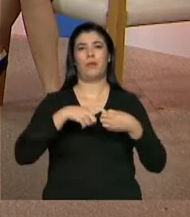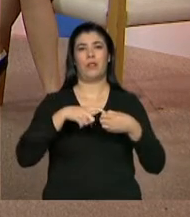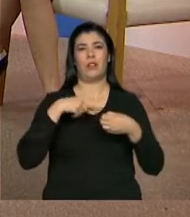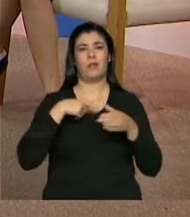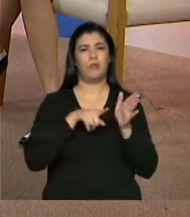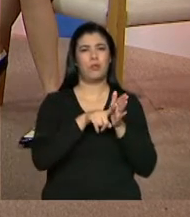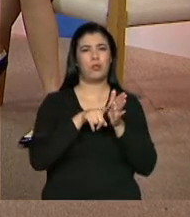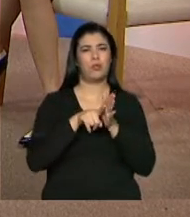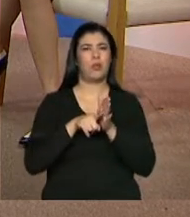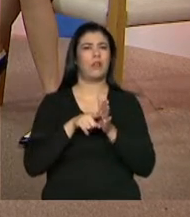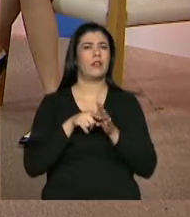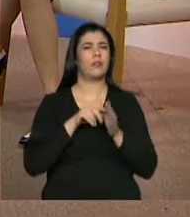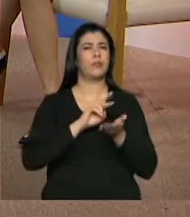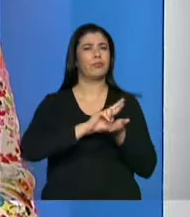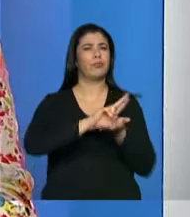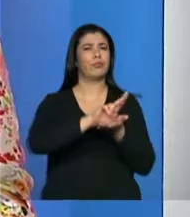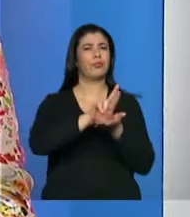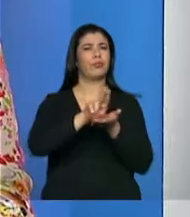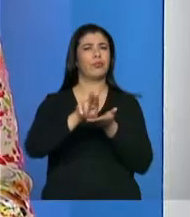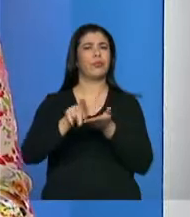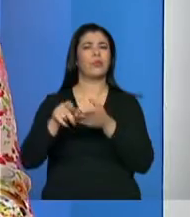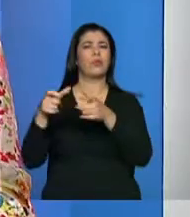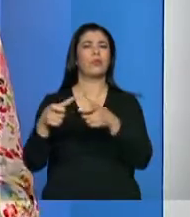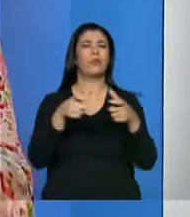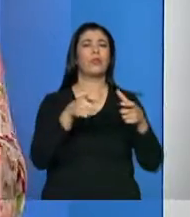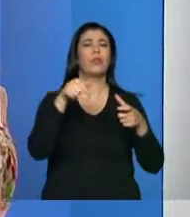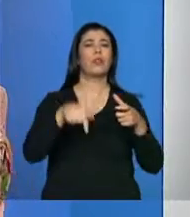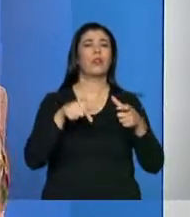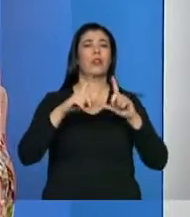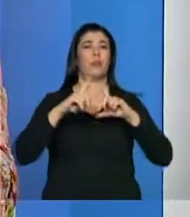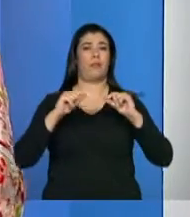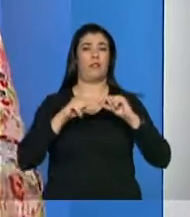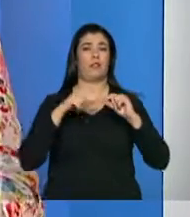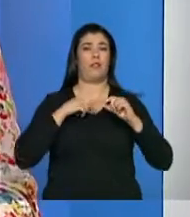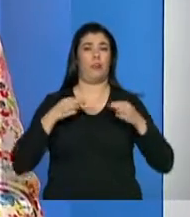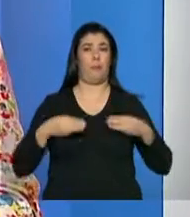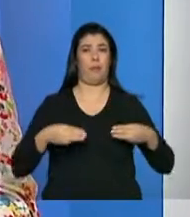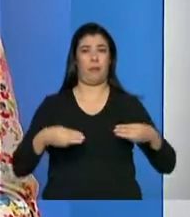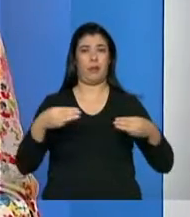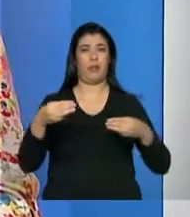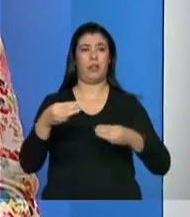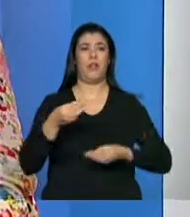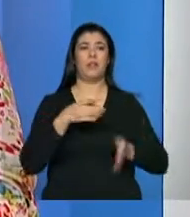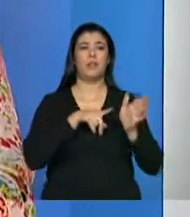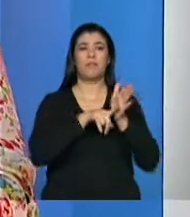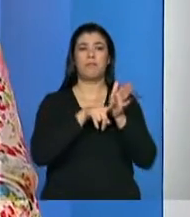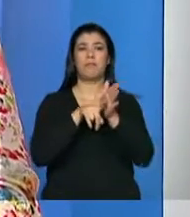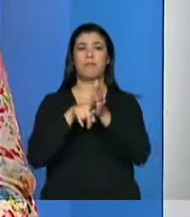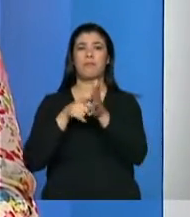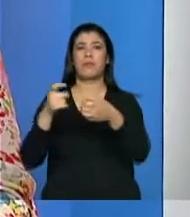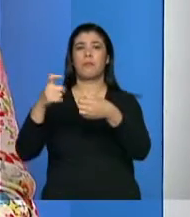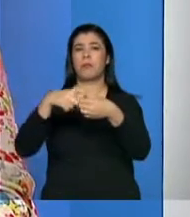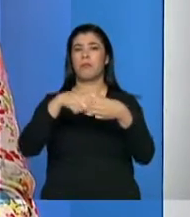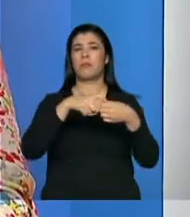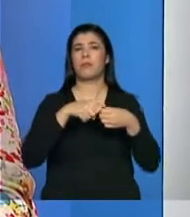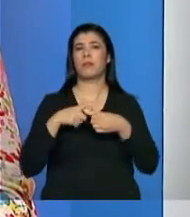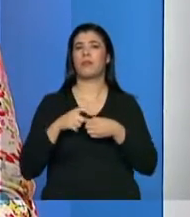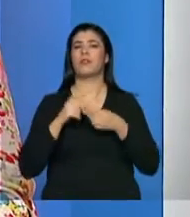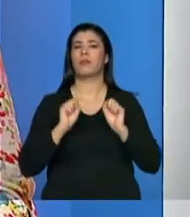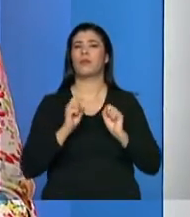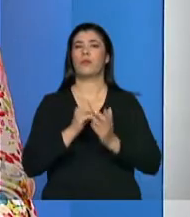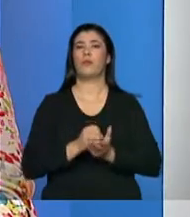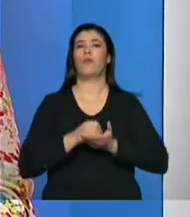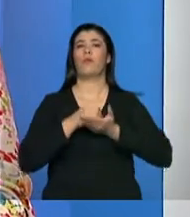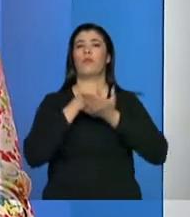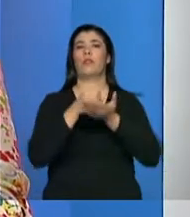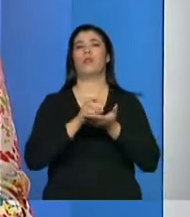Esplanada, né? Que dizem onde são os ministérios aqui em Brasília, justamente afinando essa relação com os ministérios que ofertam esses